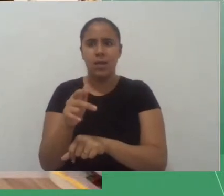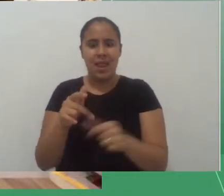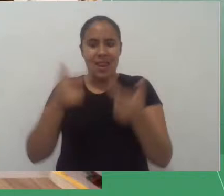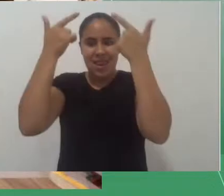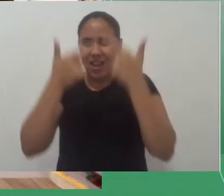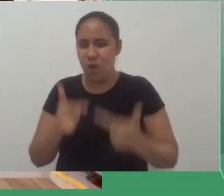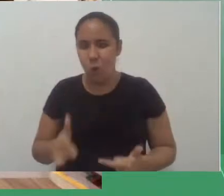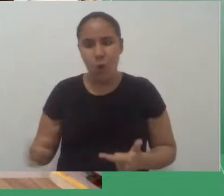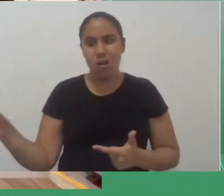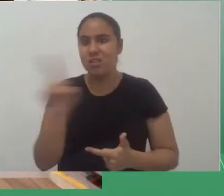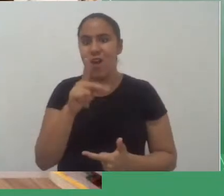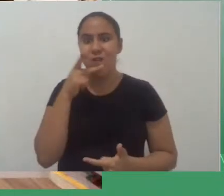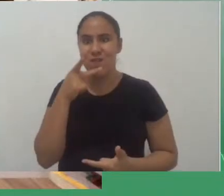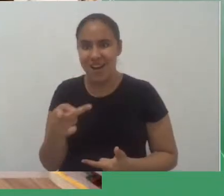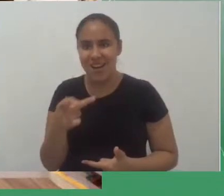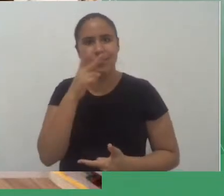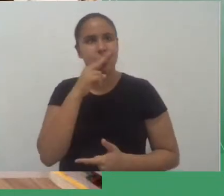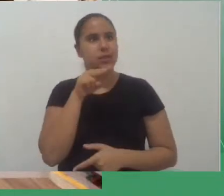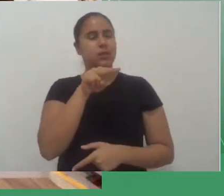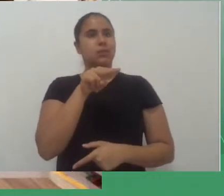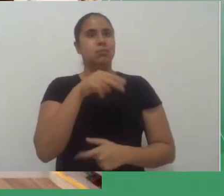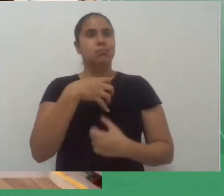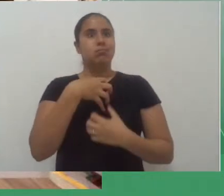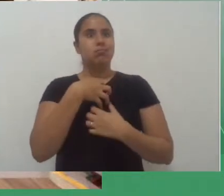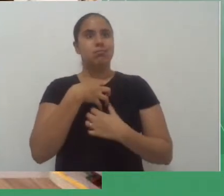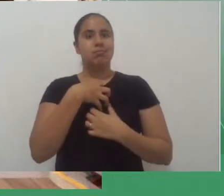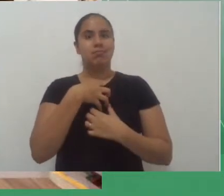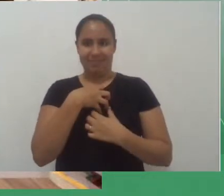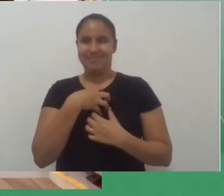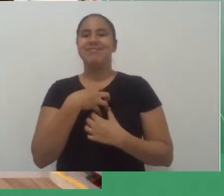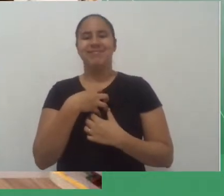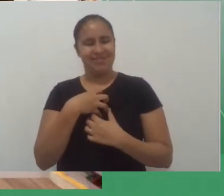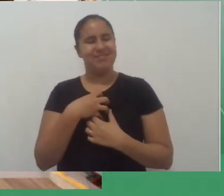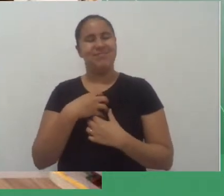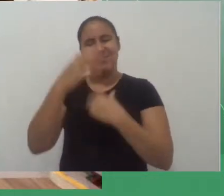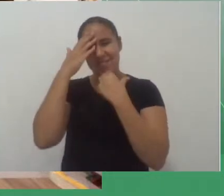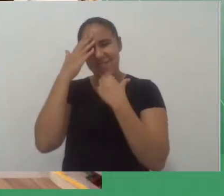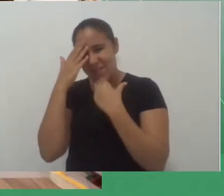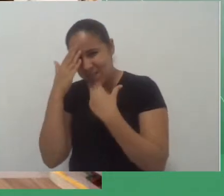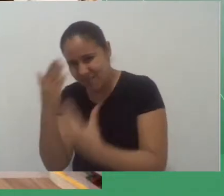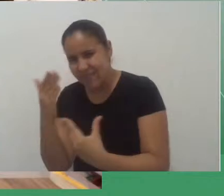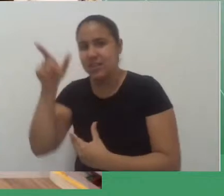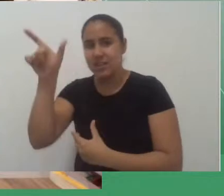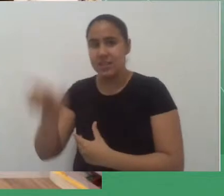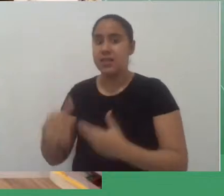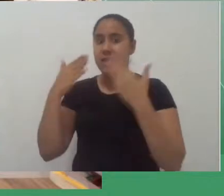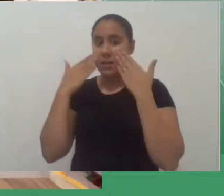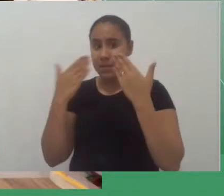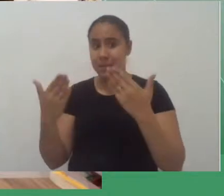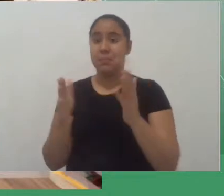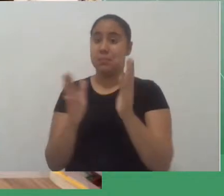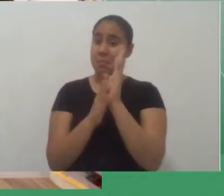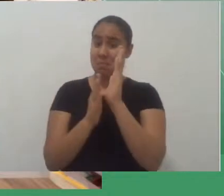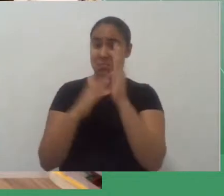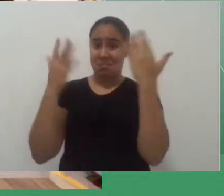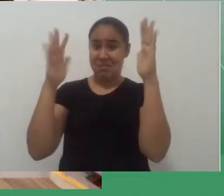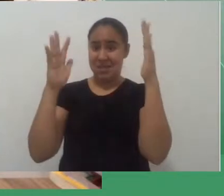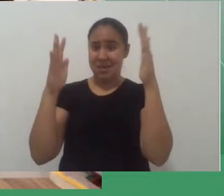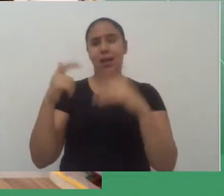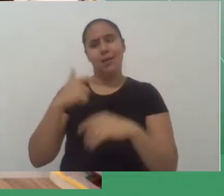é uma coisa extraordinária então obrigada para o presidente parabéns sou leiga no assunto